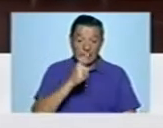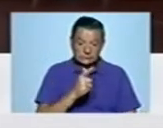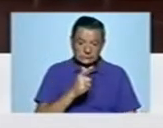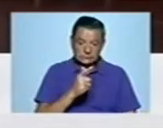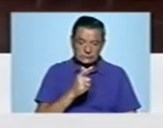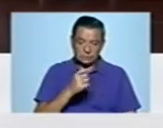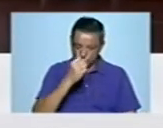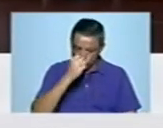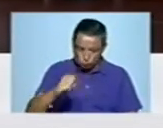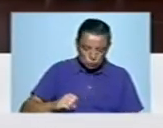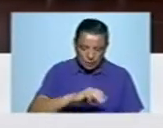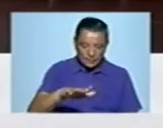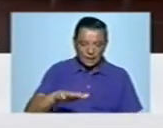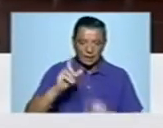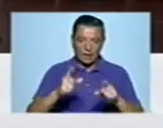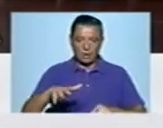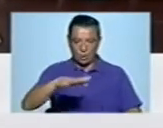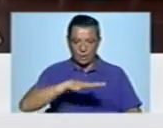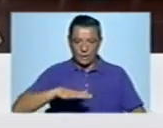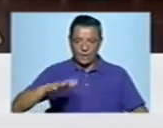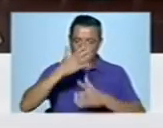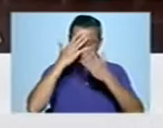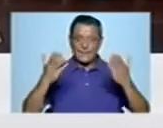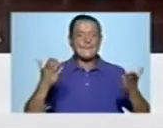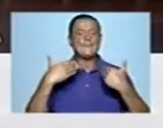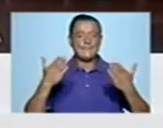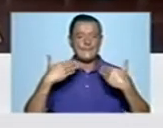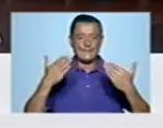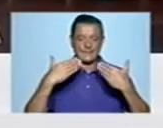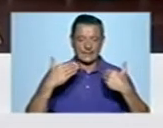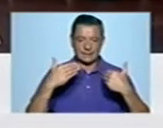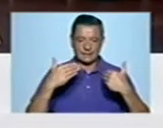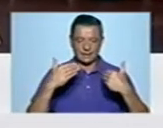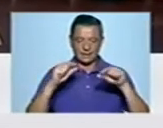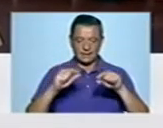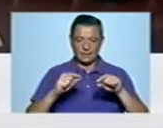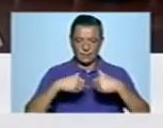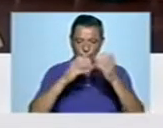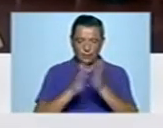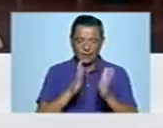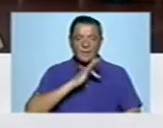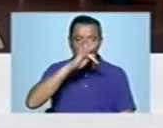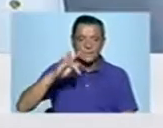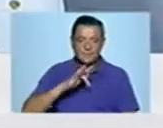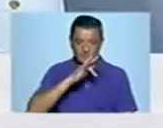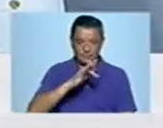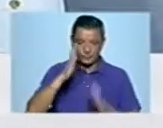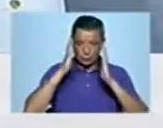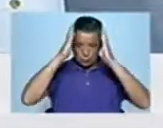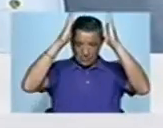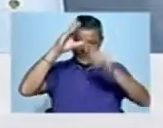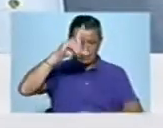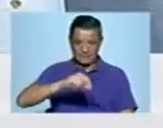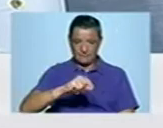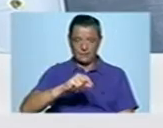Portanto, os jardins são um local mais fresco, onde podem usufruir. um local para ir com toda a família. Claro. Tomar tem conseguido